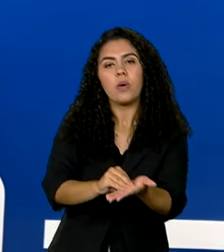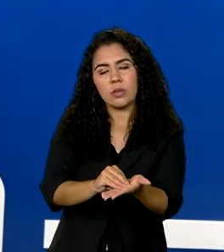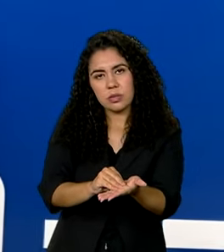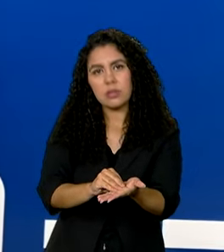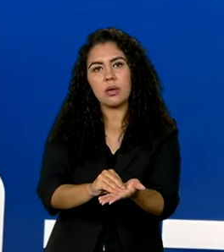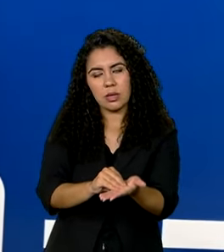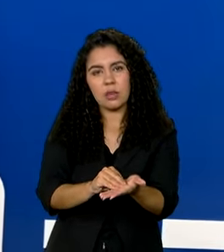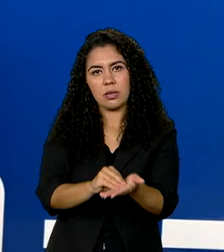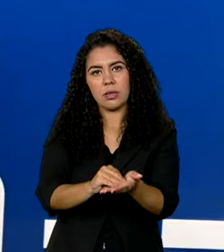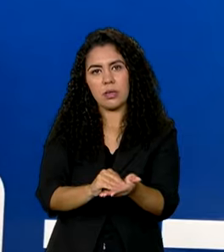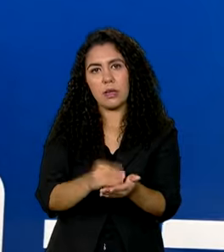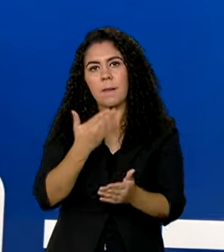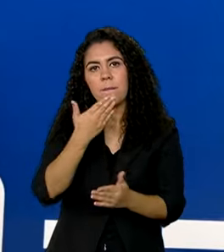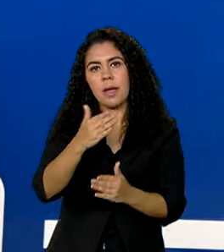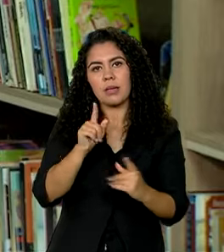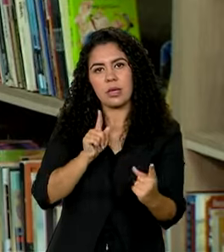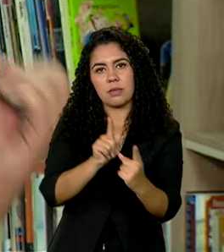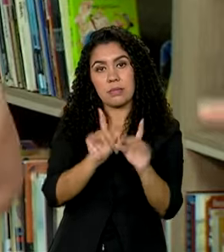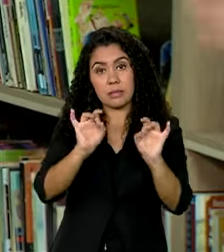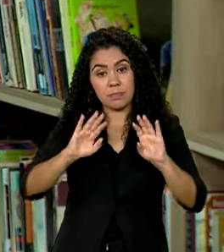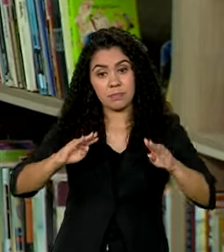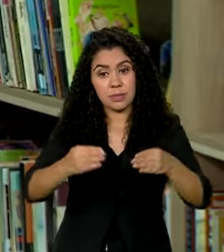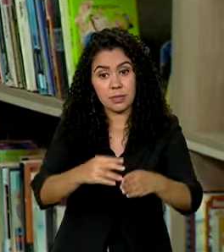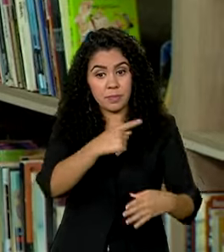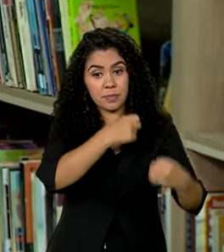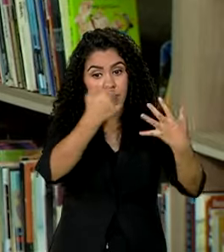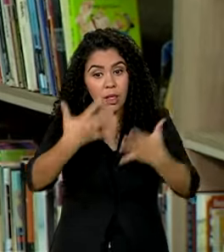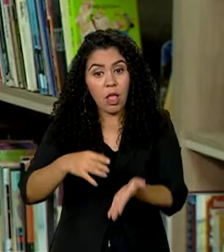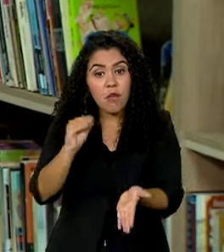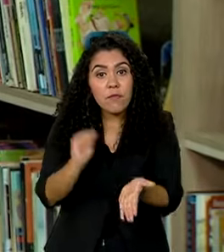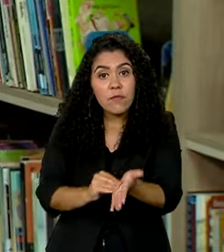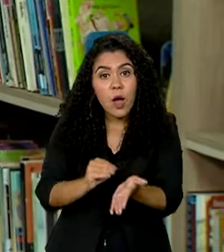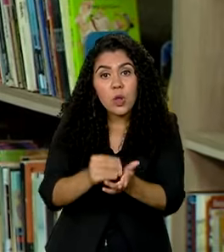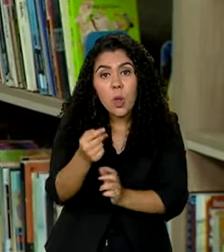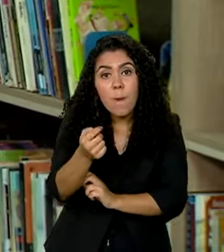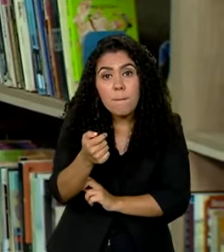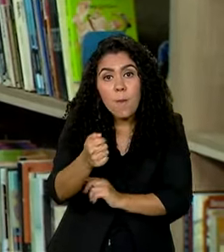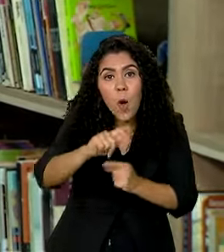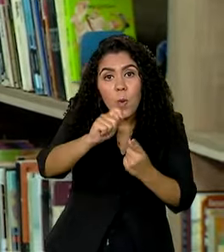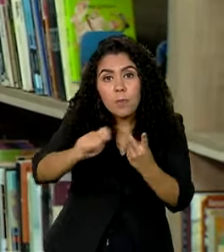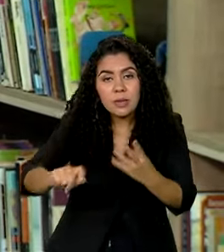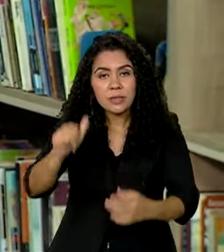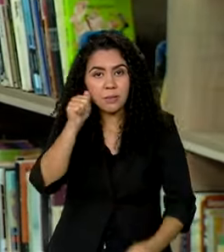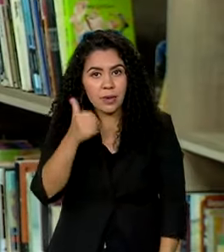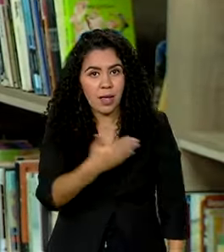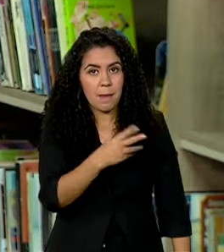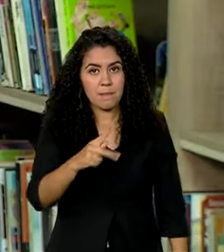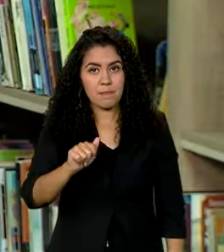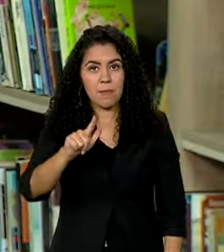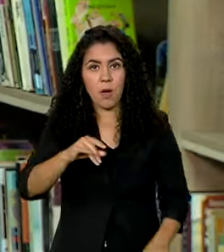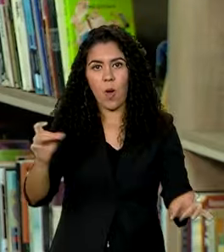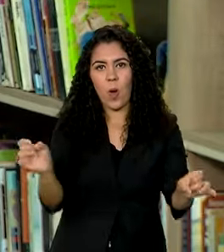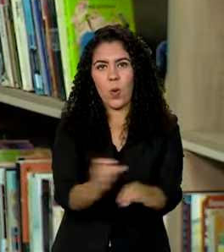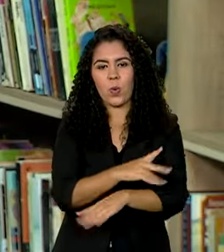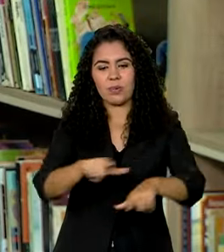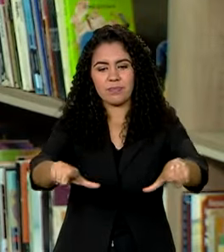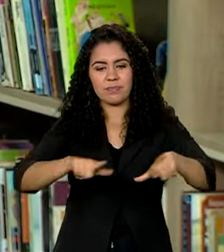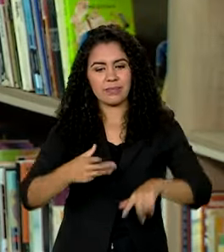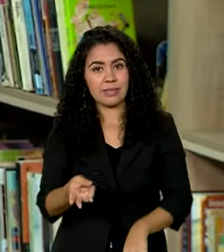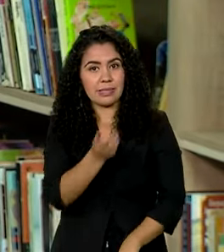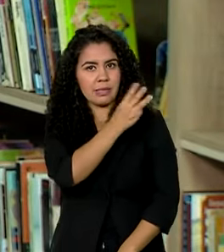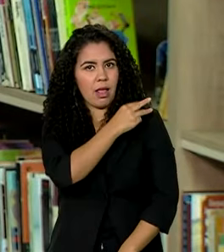o atendimento especializado. Faltam poucos meses para a Paula concluir o ensino médio. E ela já está se